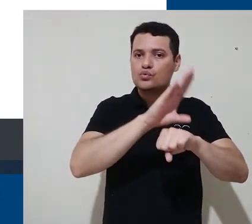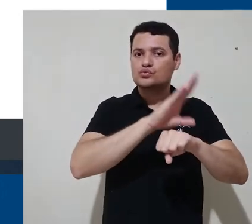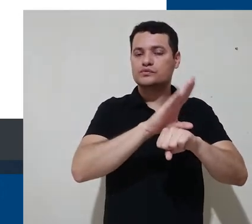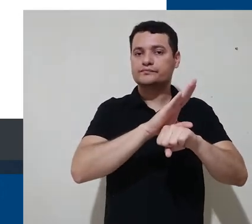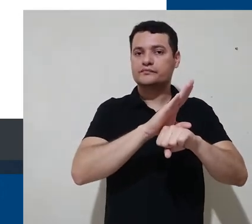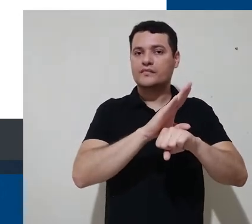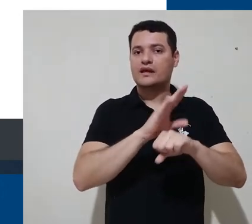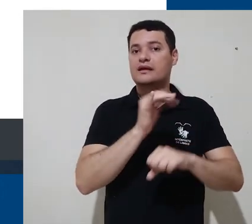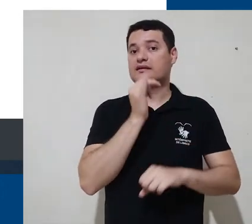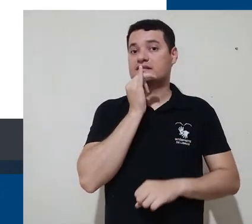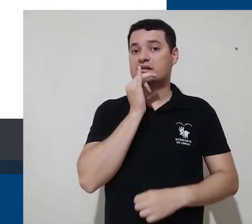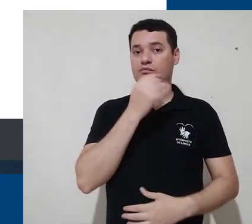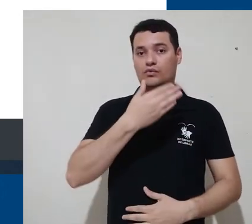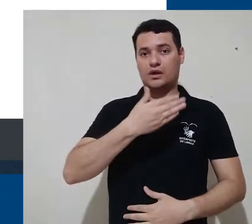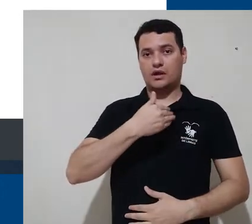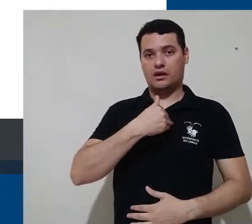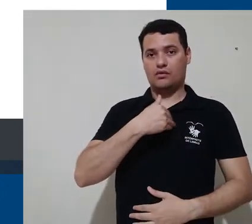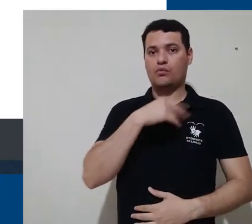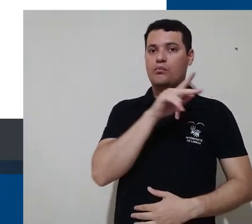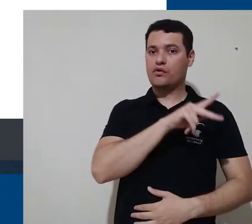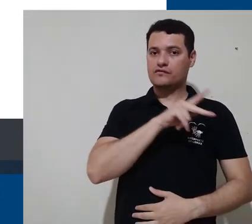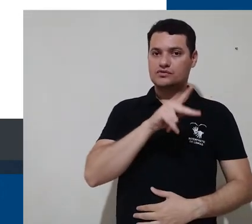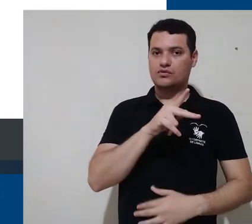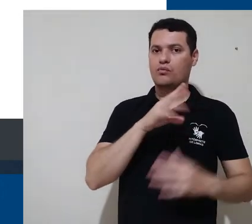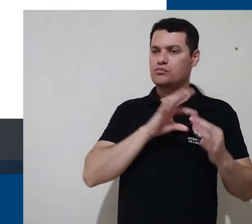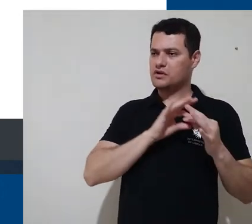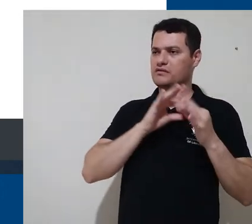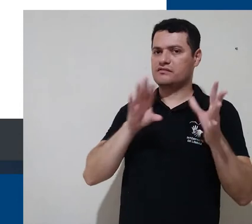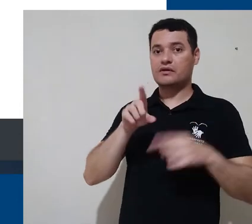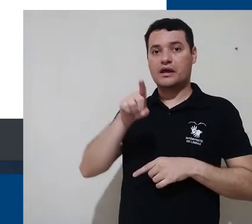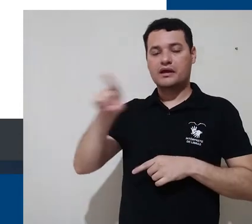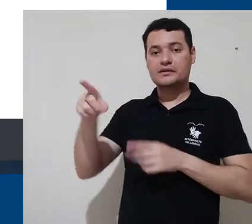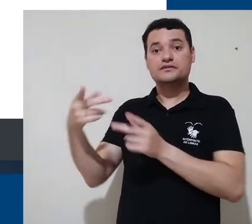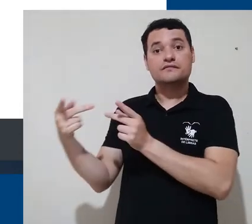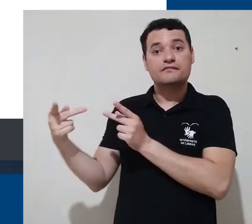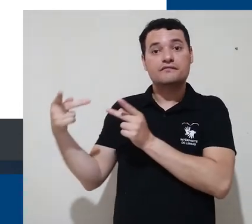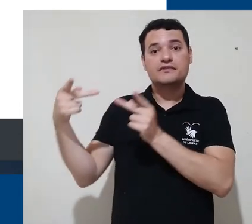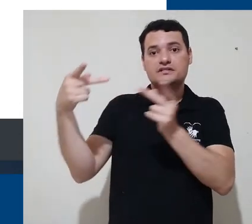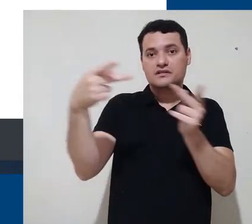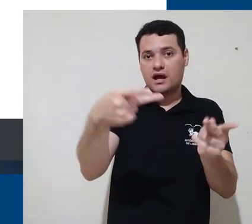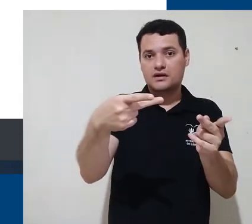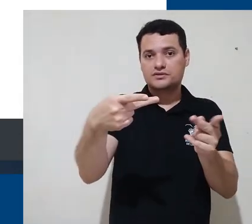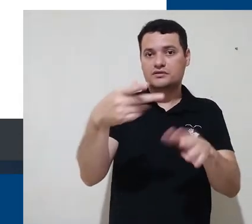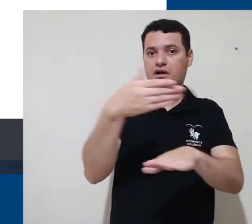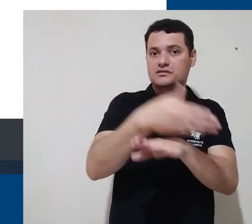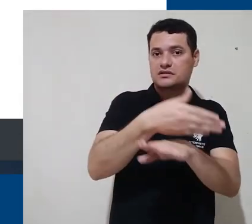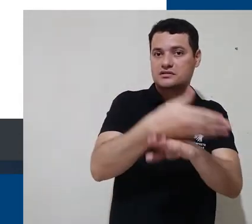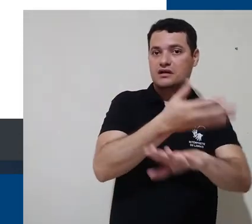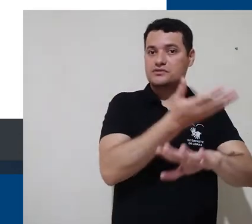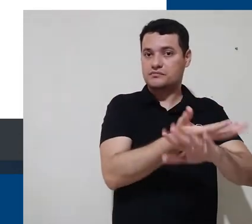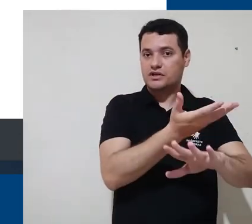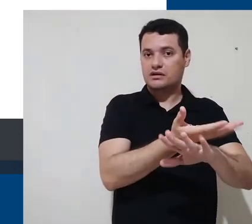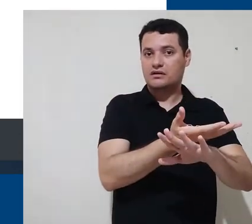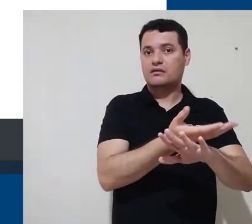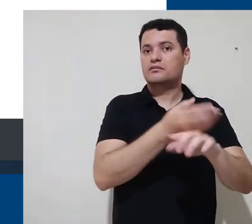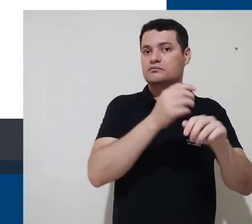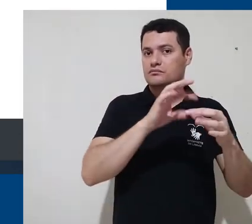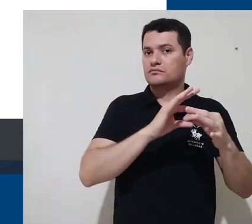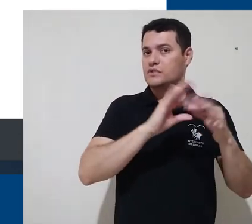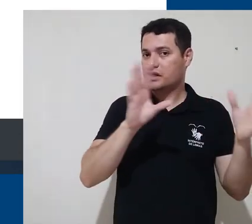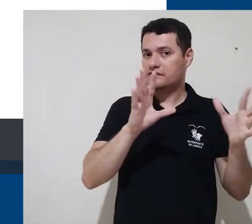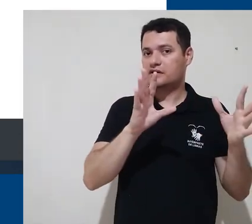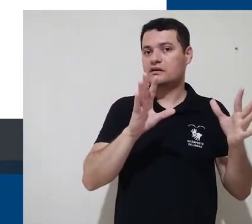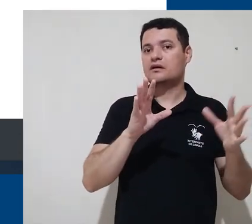Se os professores permitirem um acesso a visitantes às suas disciplinas, é